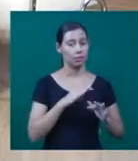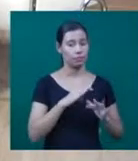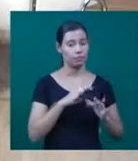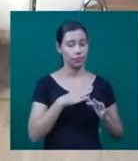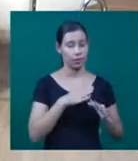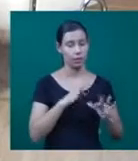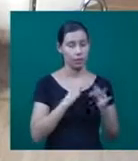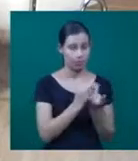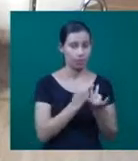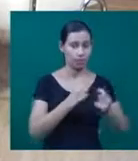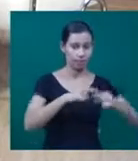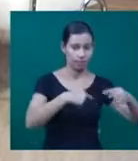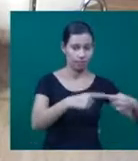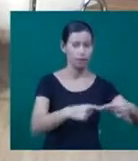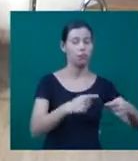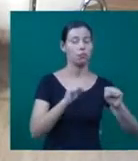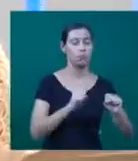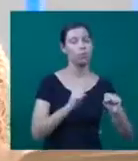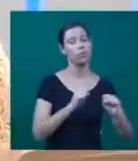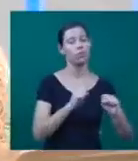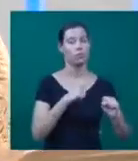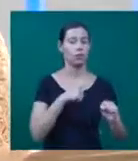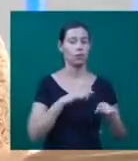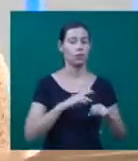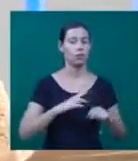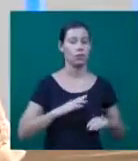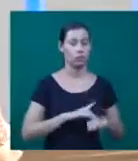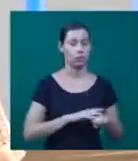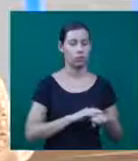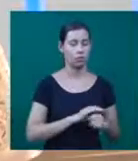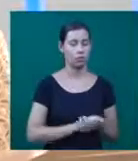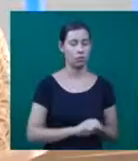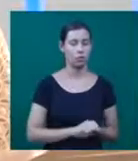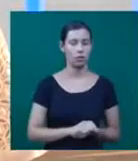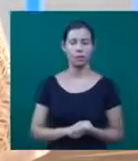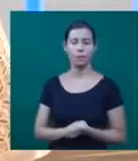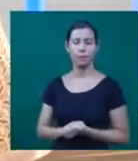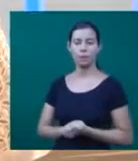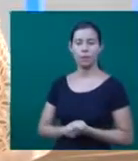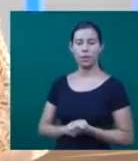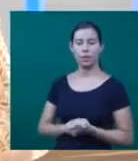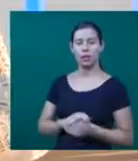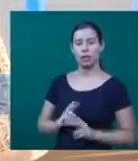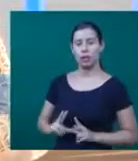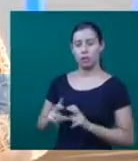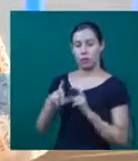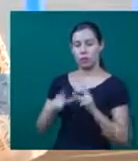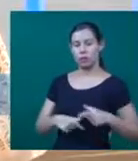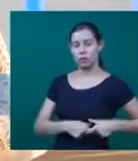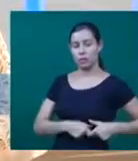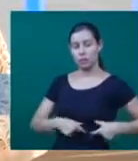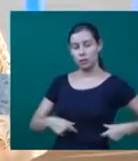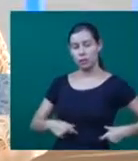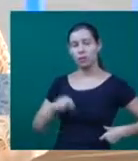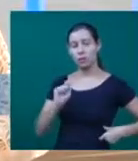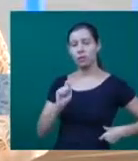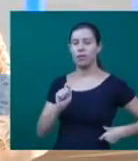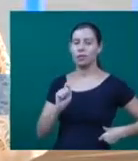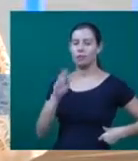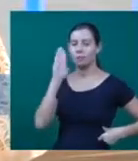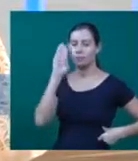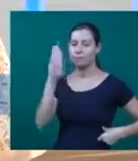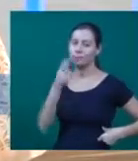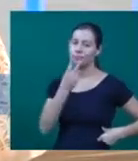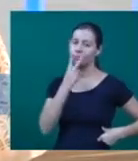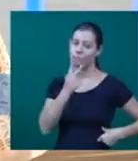fato, principalmente para esses dois órgãos também? Sim, sim. No caso do câncer de pâncreas, nós temos alguns fatores de risco. O tabagismo é o principal